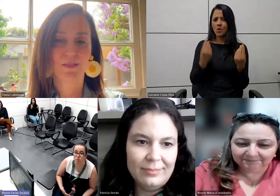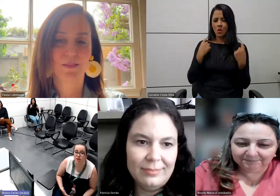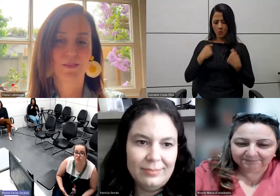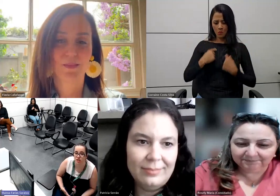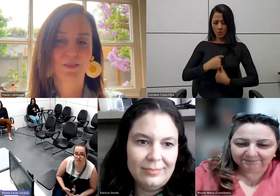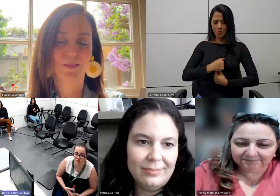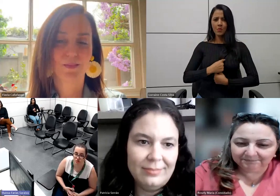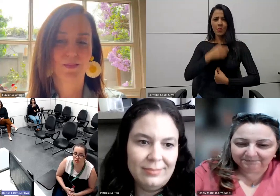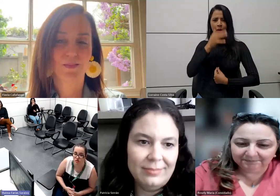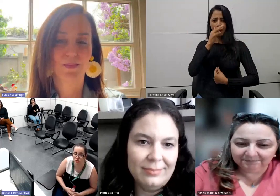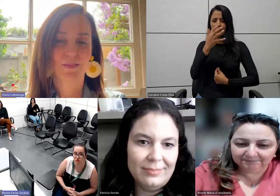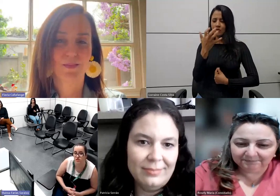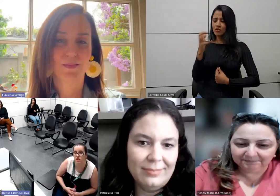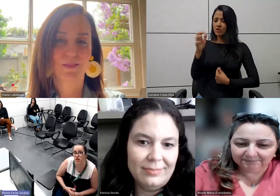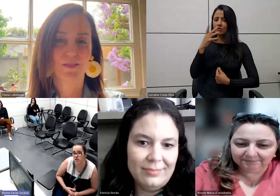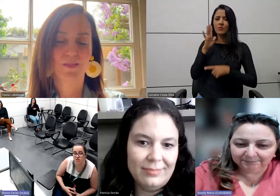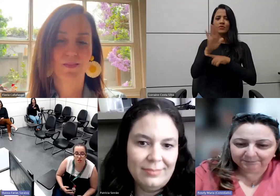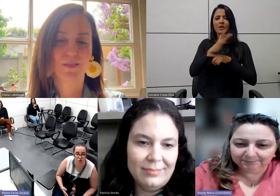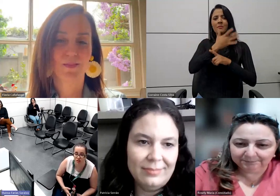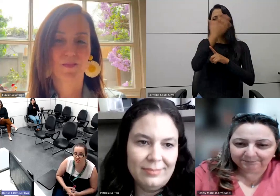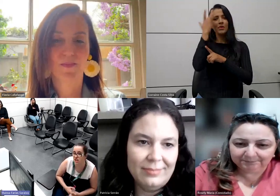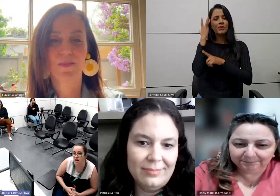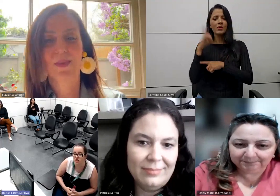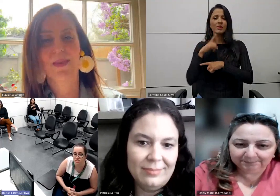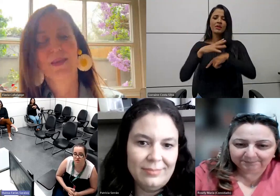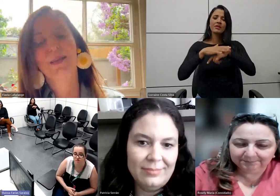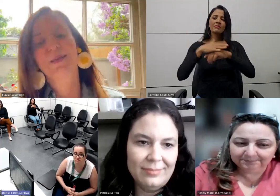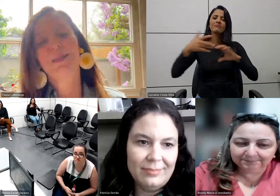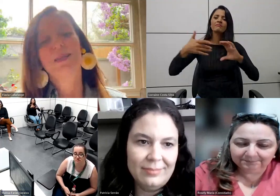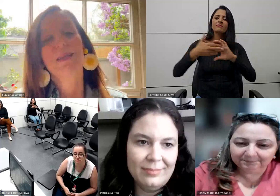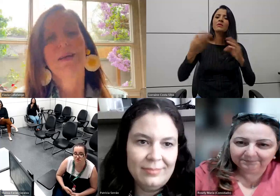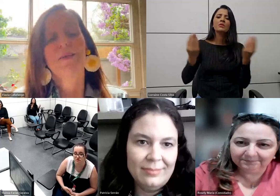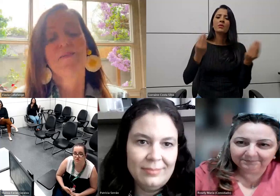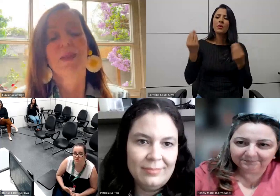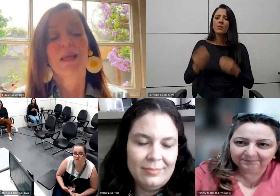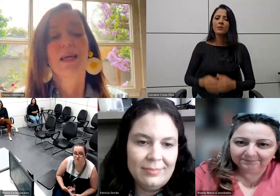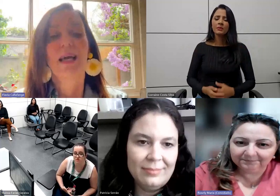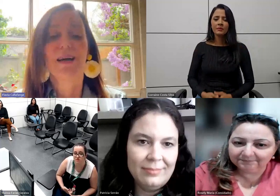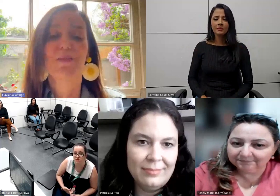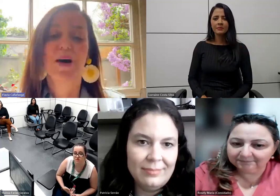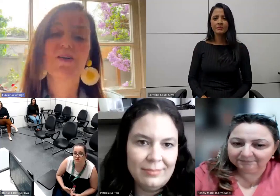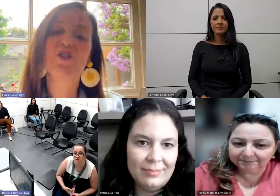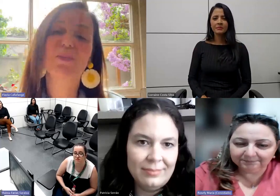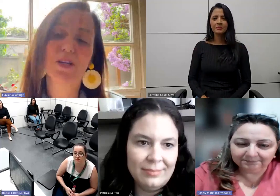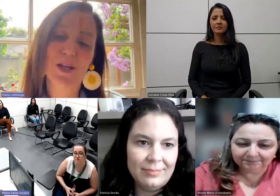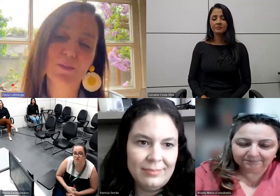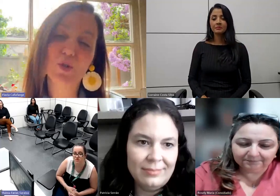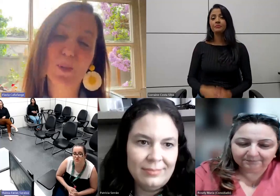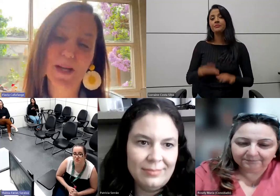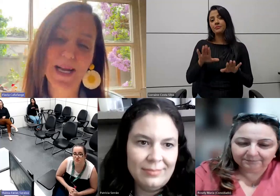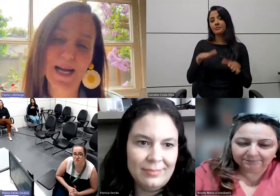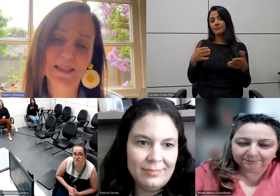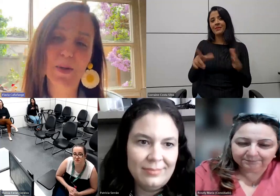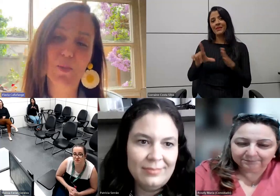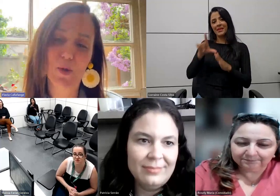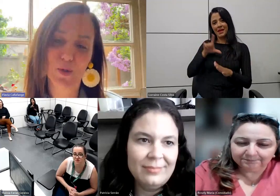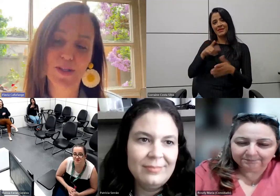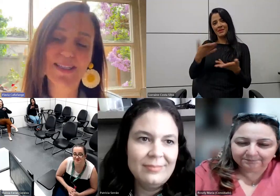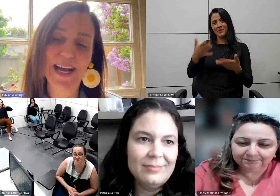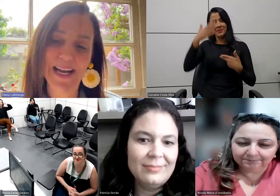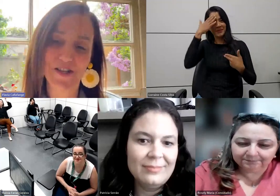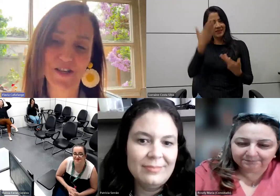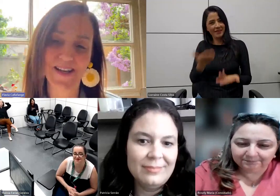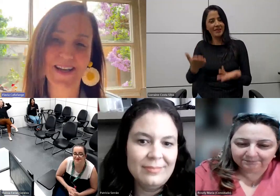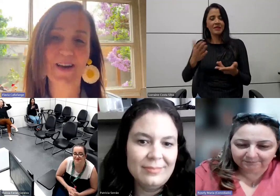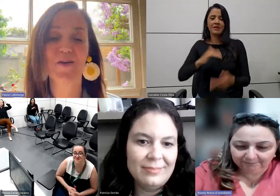de girassol para ajudar essas pessoas com deficiências e com doenças raras? É, antes de mais nada, muito obrigada pela